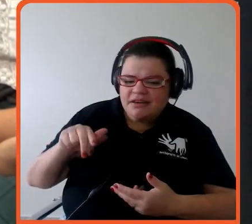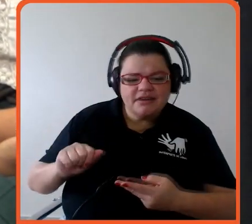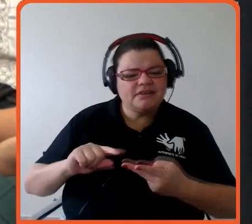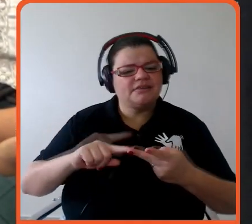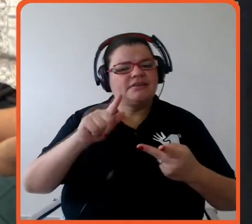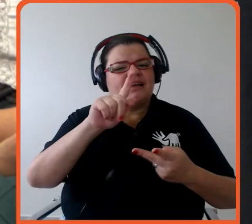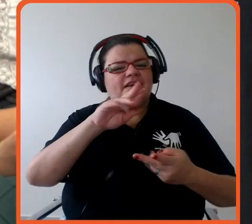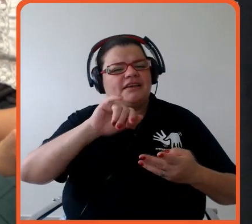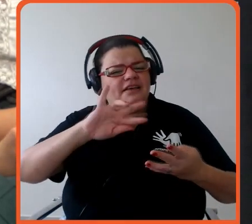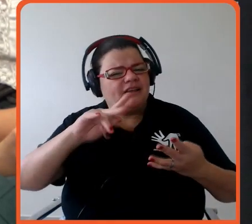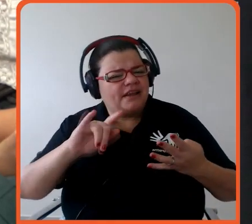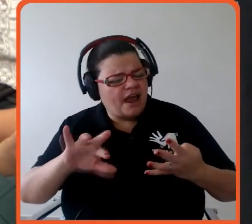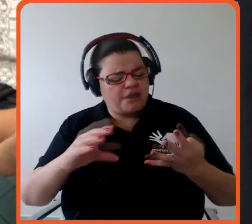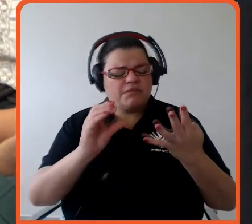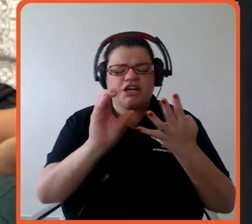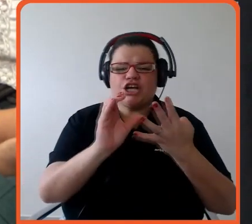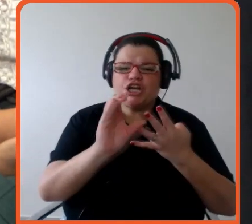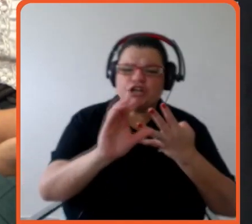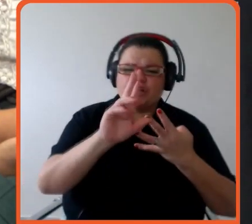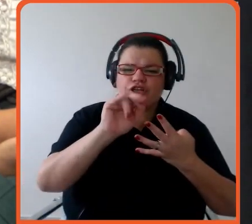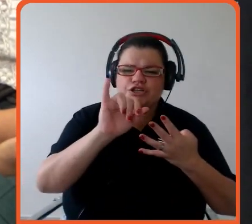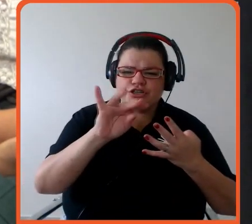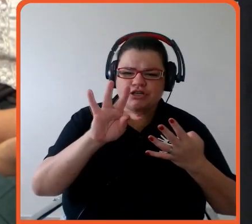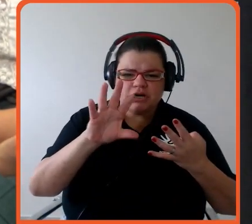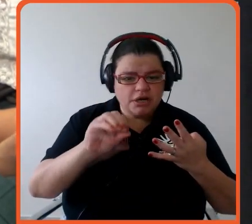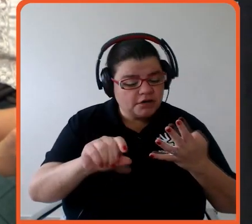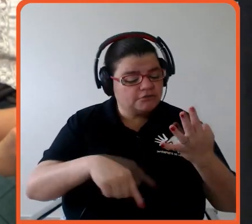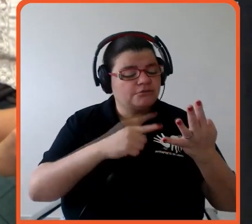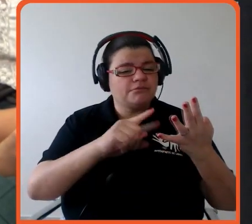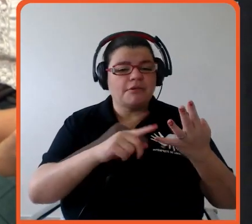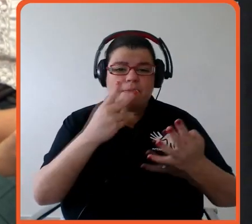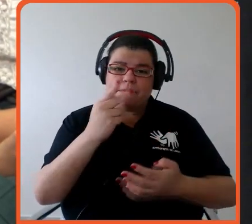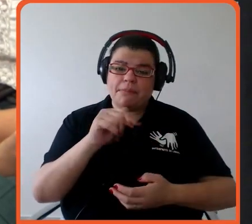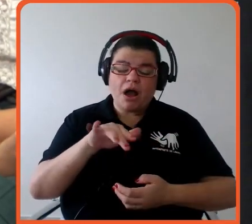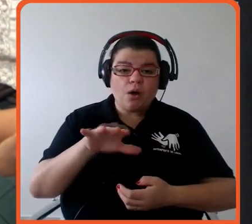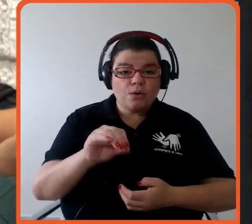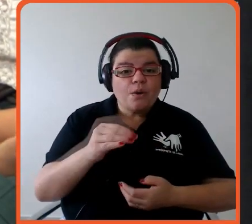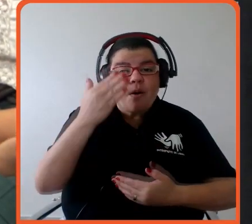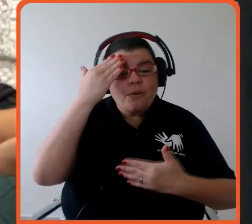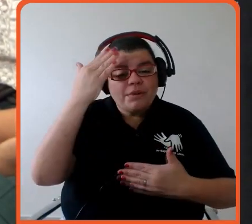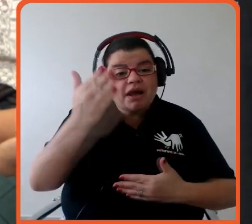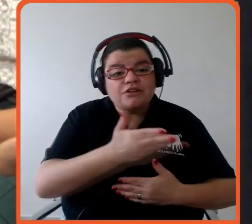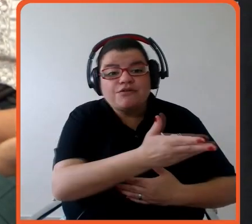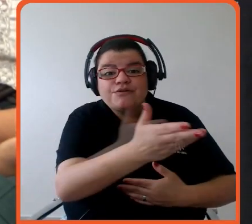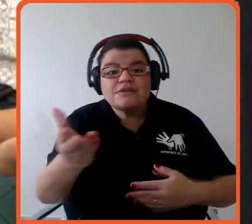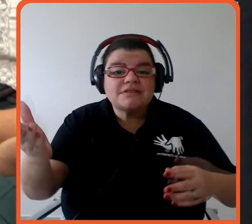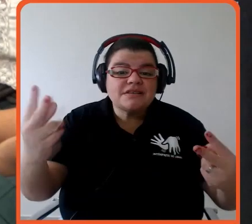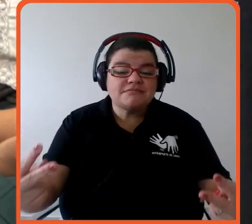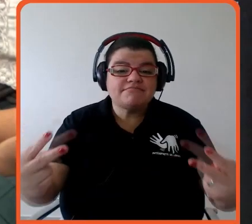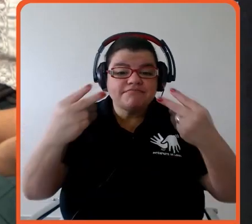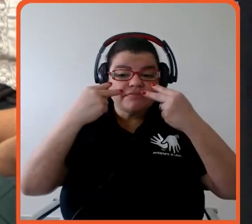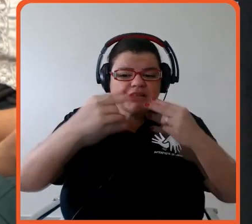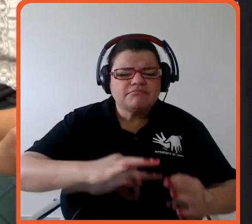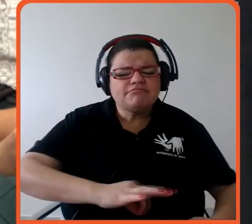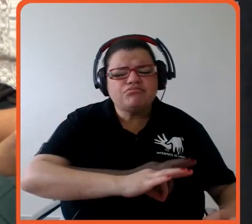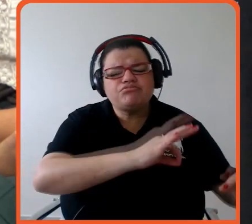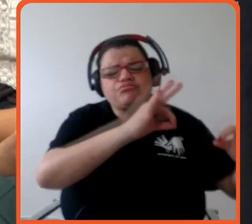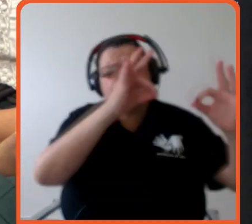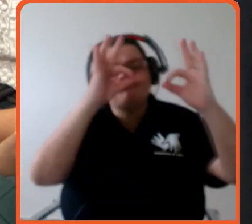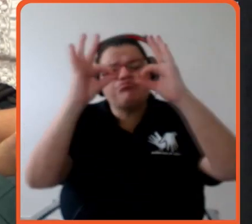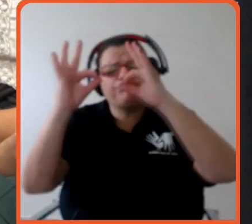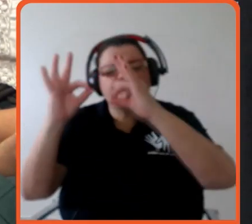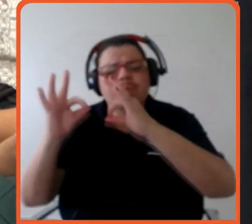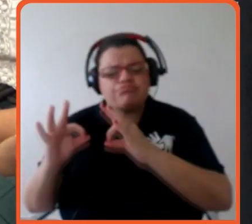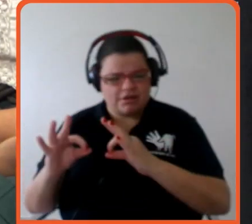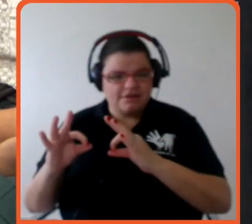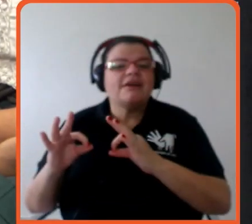muitíssimo obrigado muitíssimo obrigado vocês também que nos acompanharam ao longo da COP26